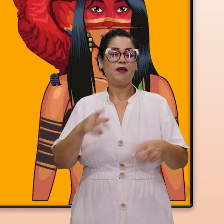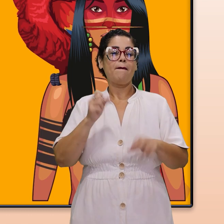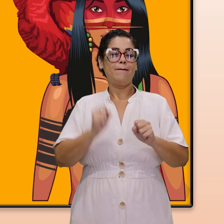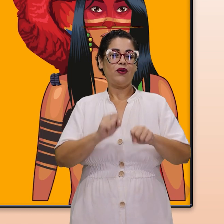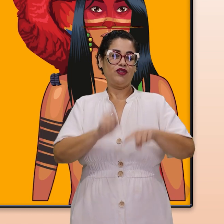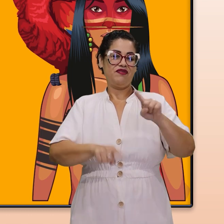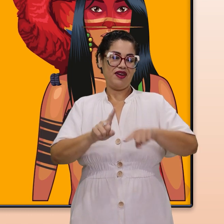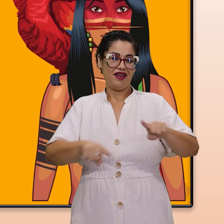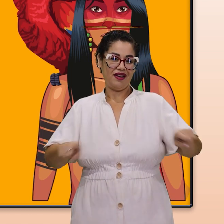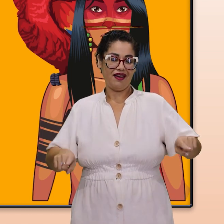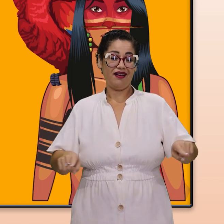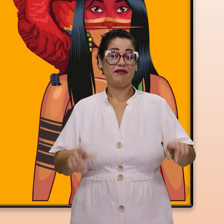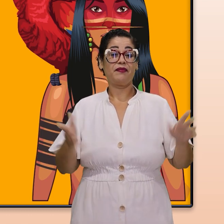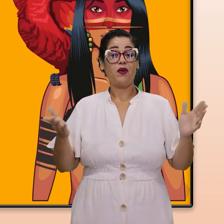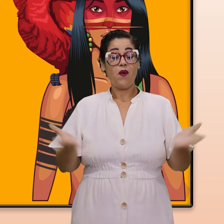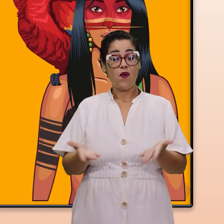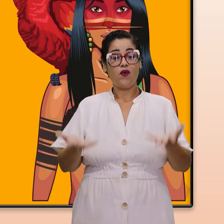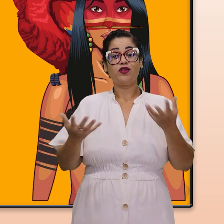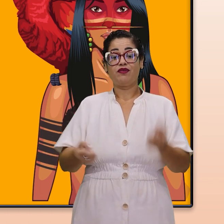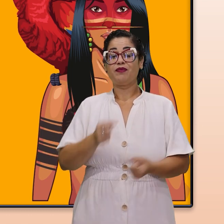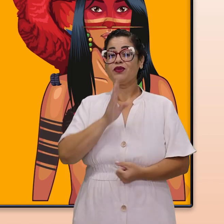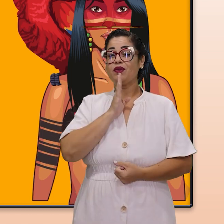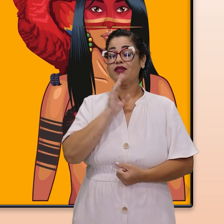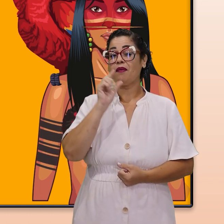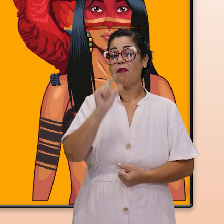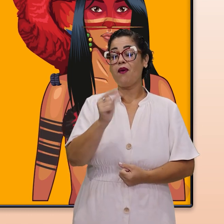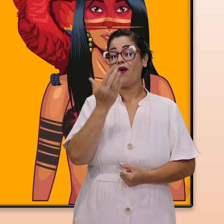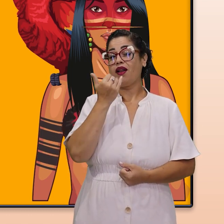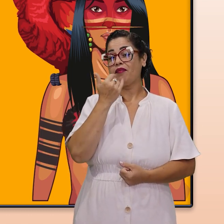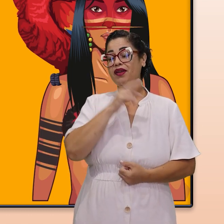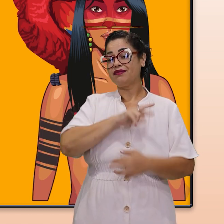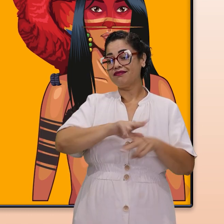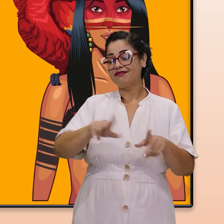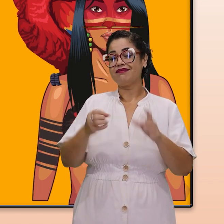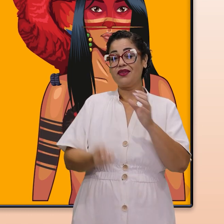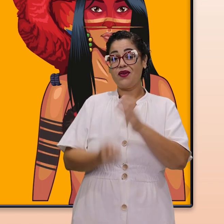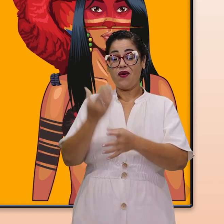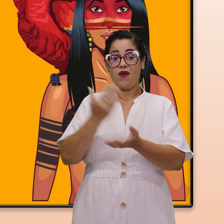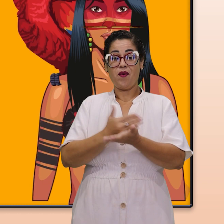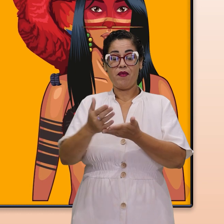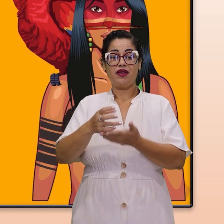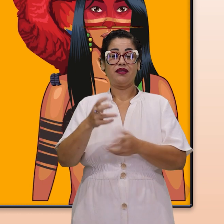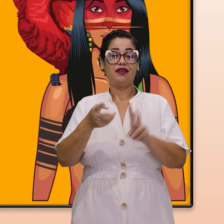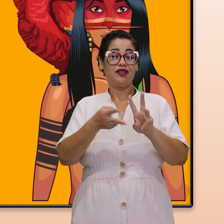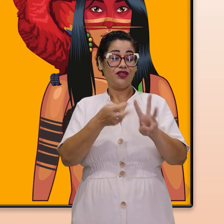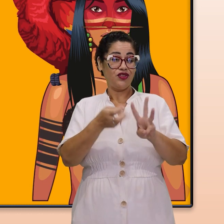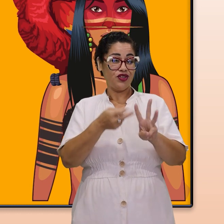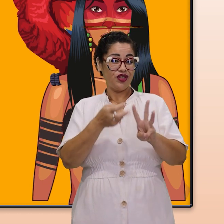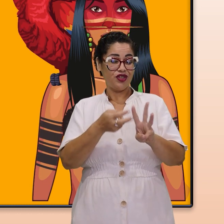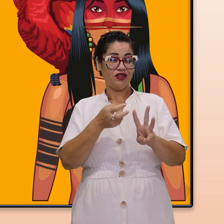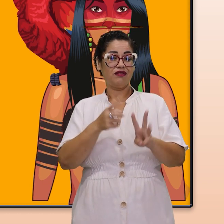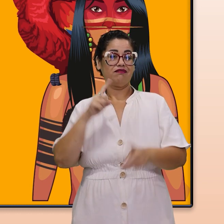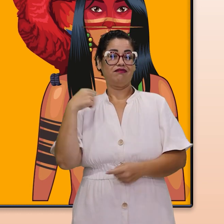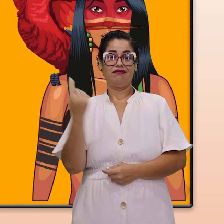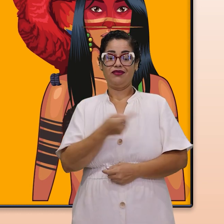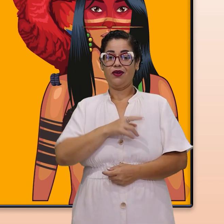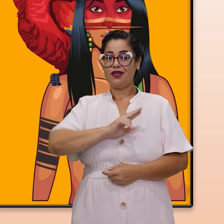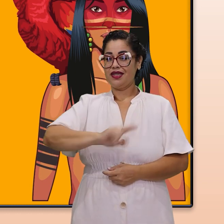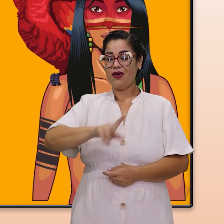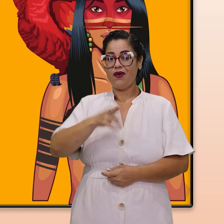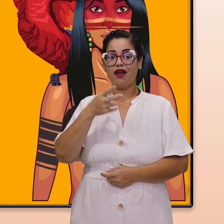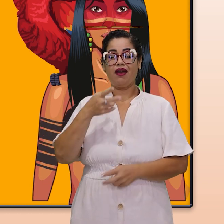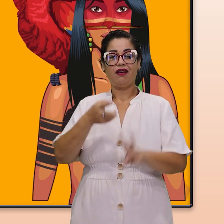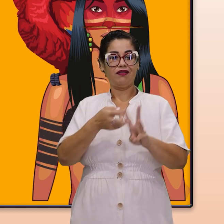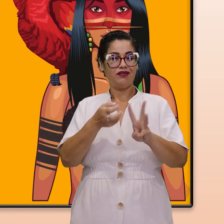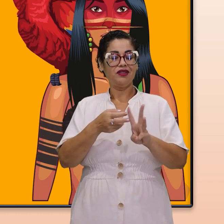indígenas. Mas hoje nós vamos conhecer um pouco dos alimentos que são de origem indígena e que nós, que não somos